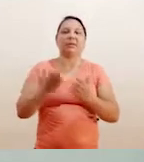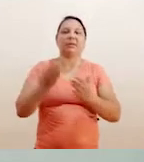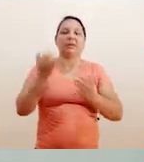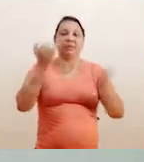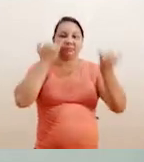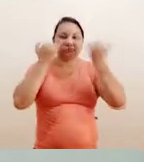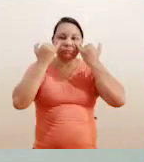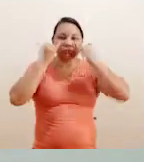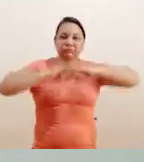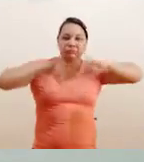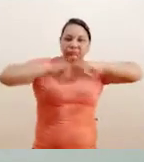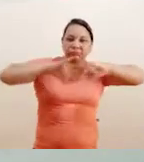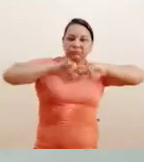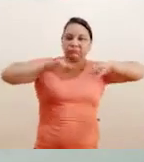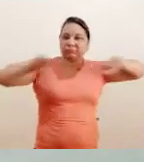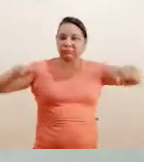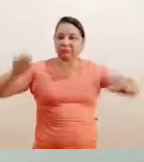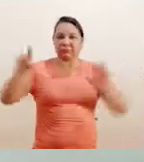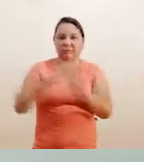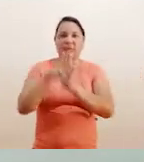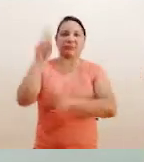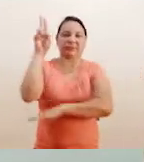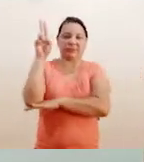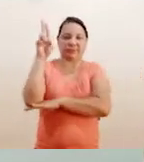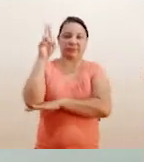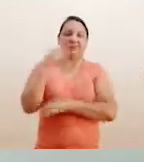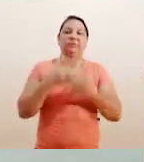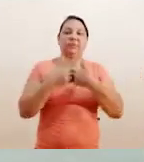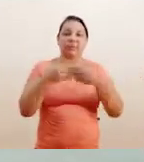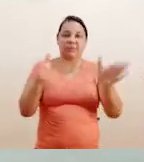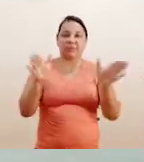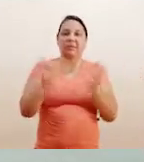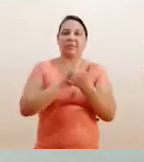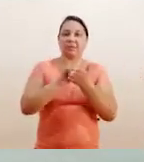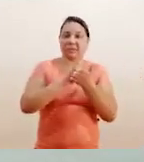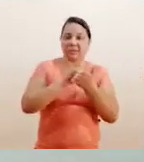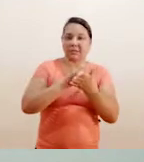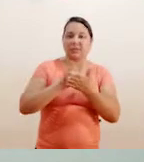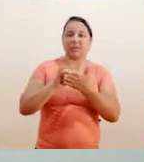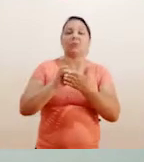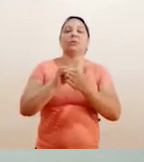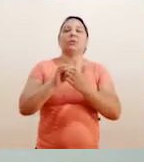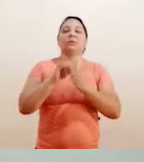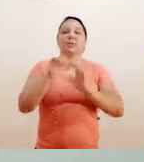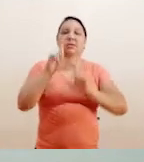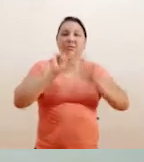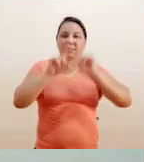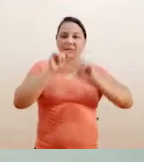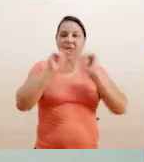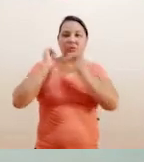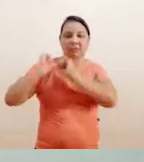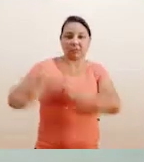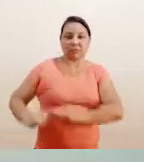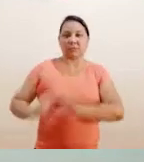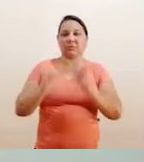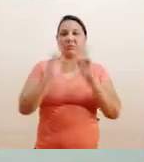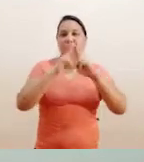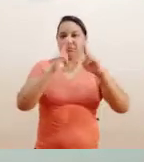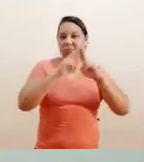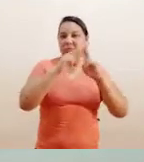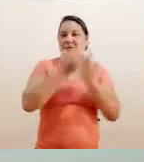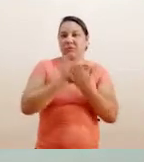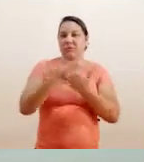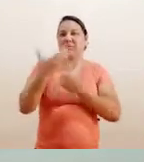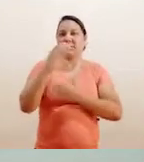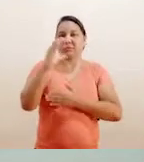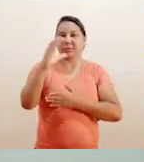Universidade. E olha só, estão abertas as inscrições para a seleção de bolsas do Programa Institucional de Iniciação Científica Júnior